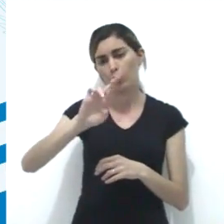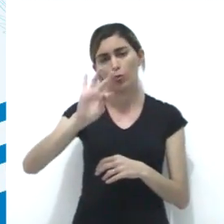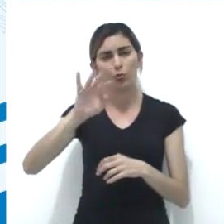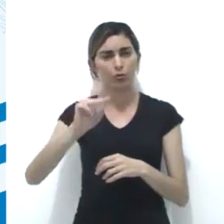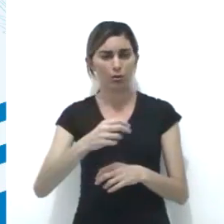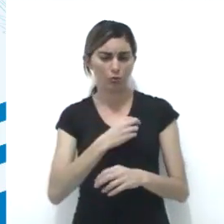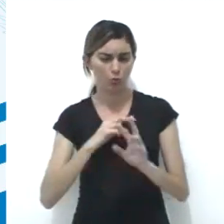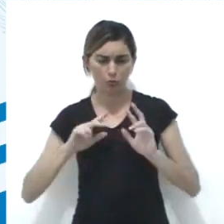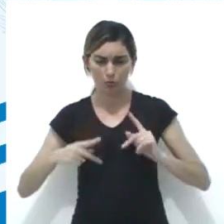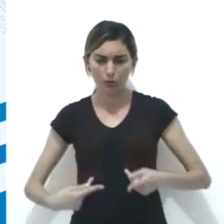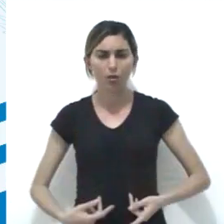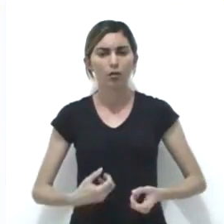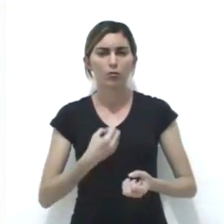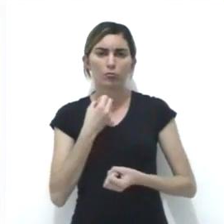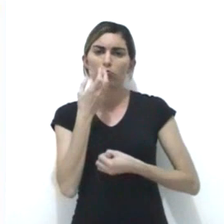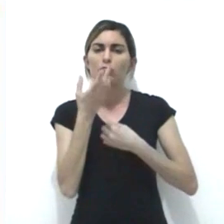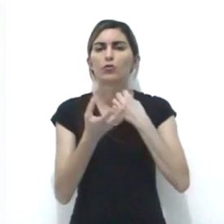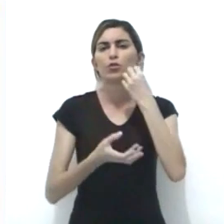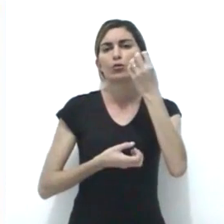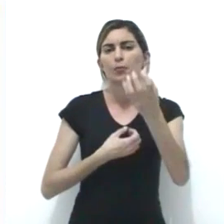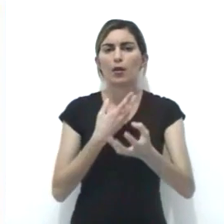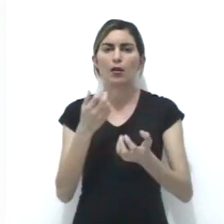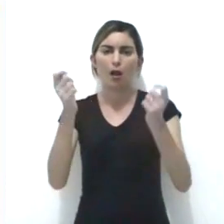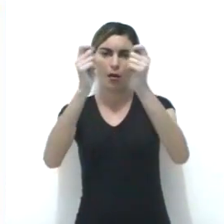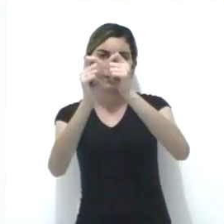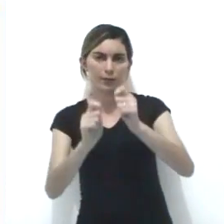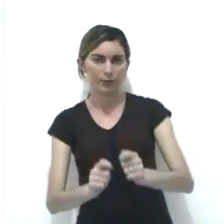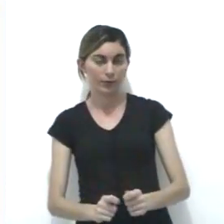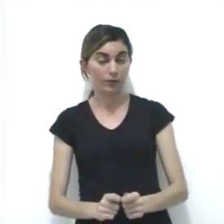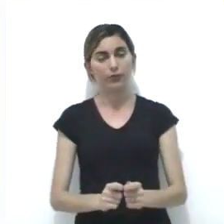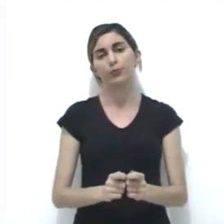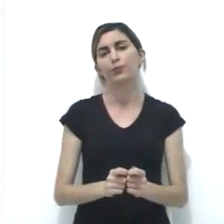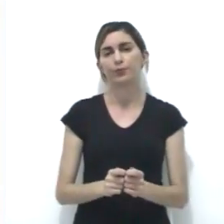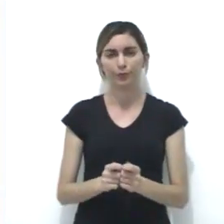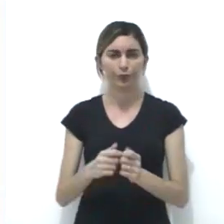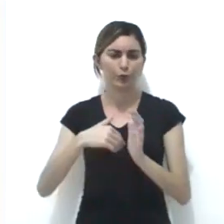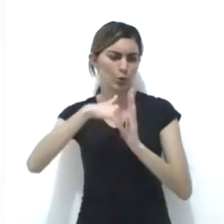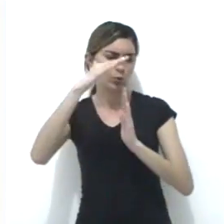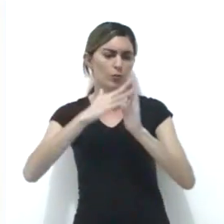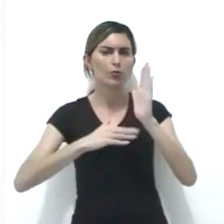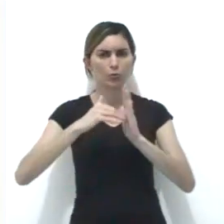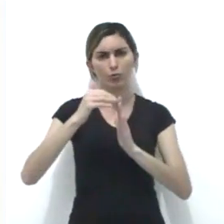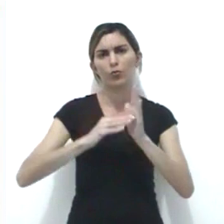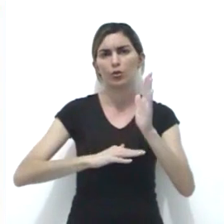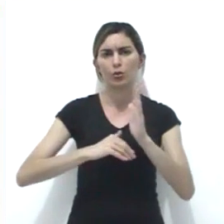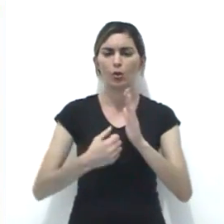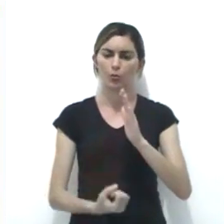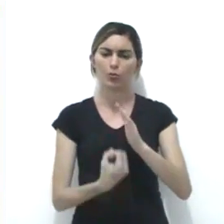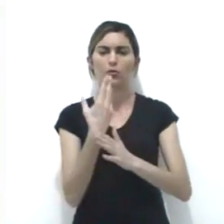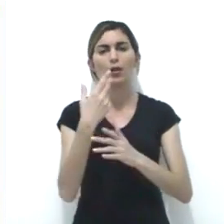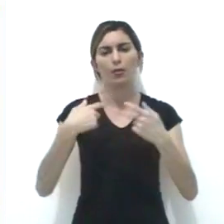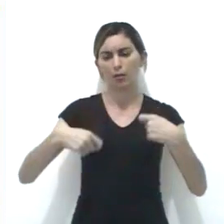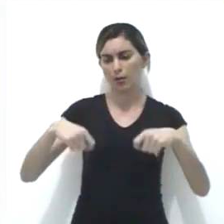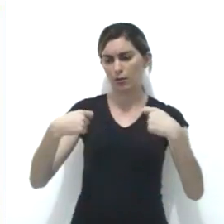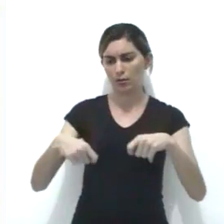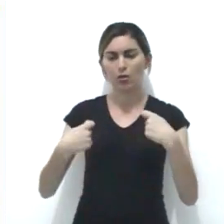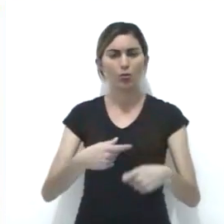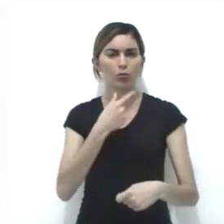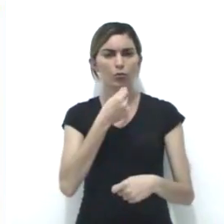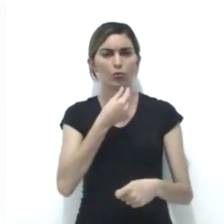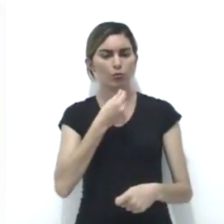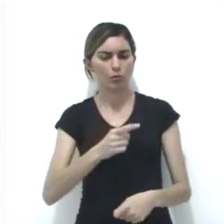ser humano conseguia se expressar de maneira artística. A pintura rupestre surge da